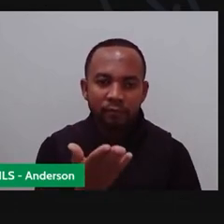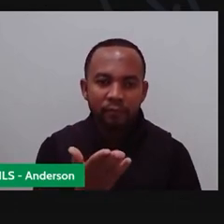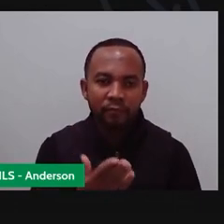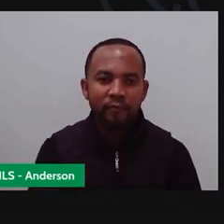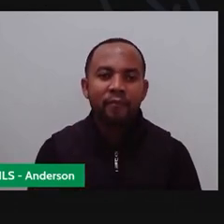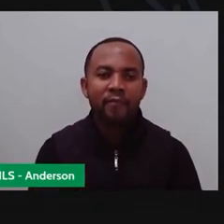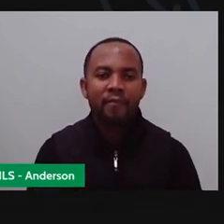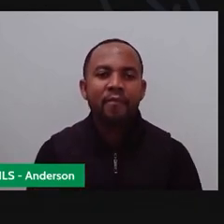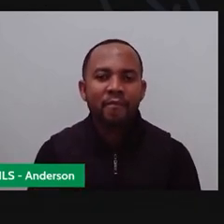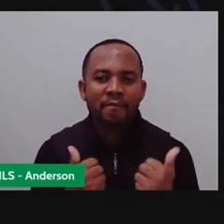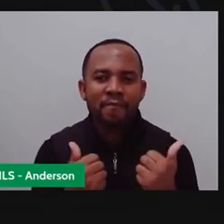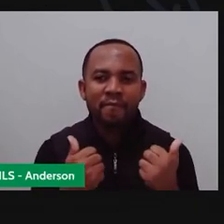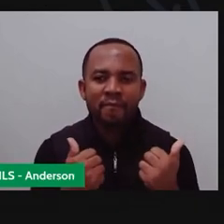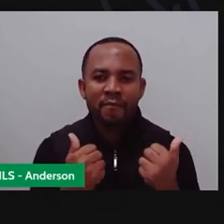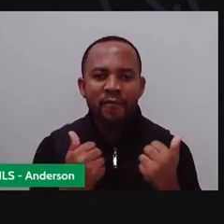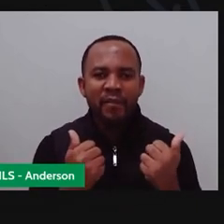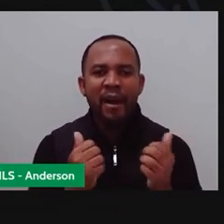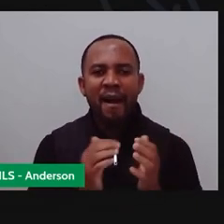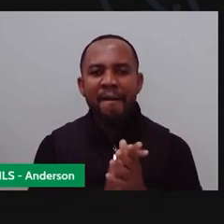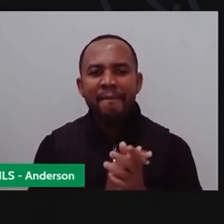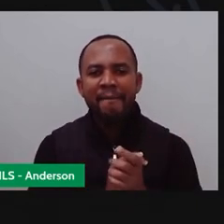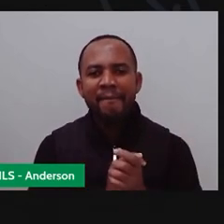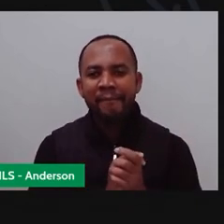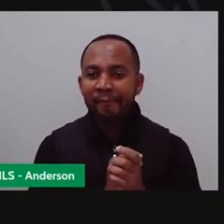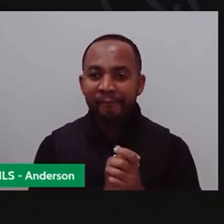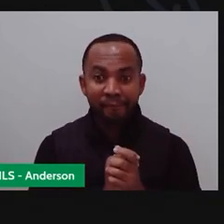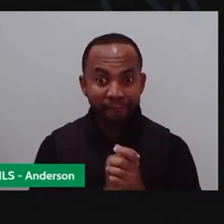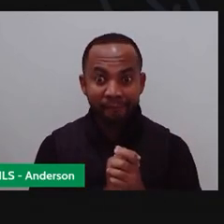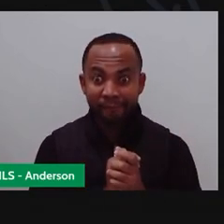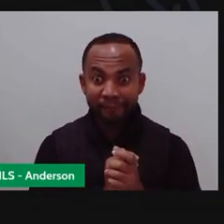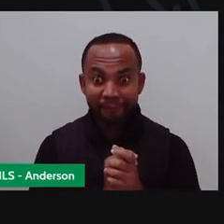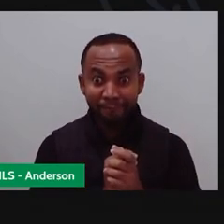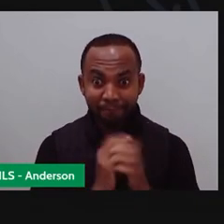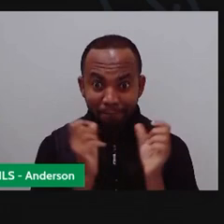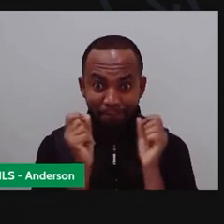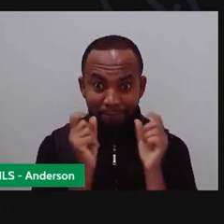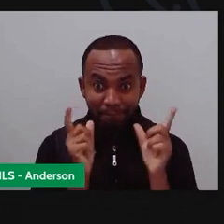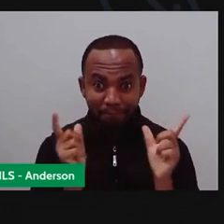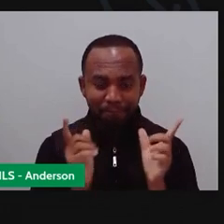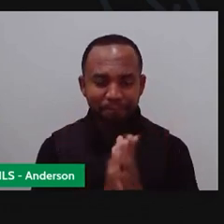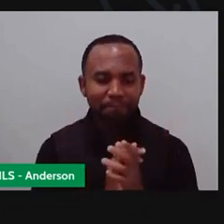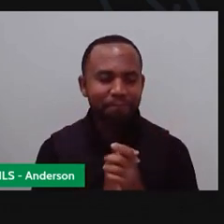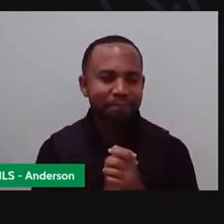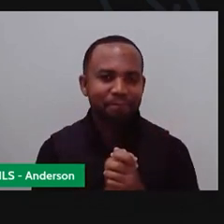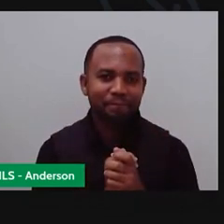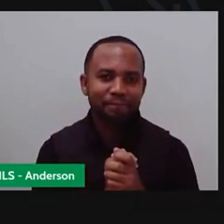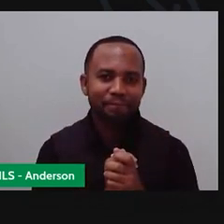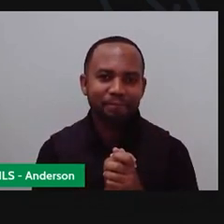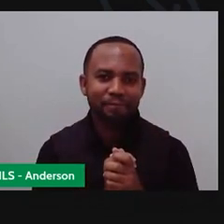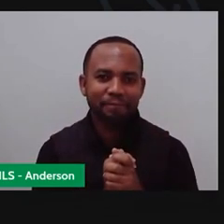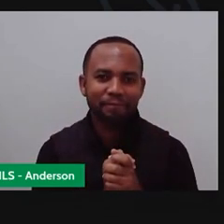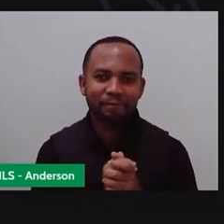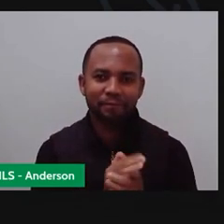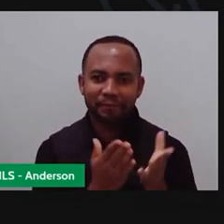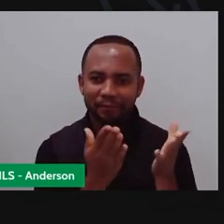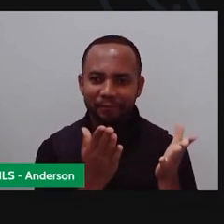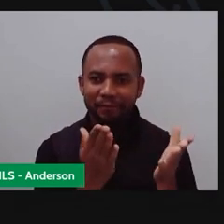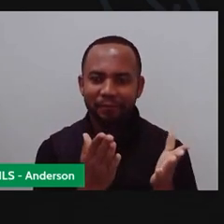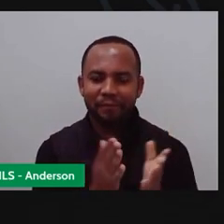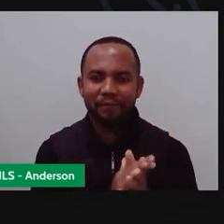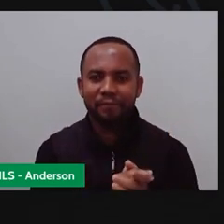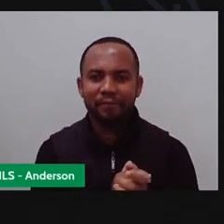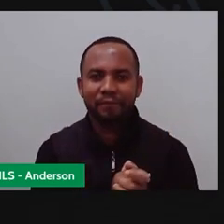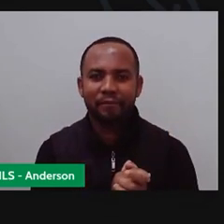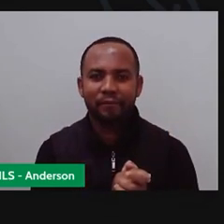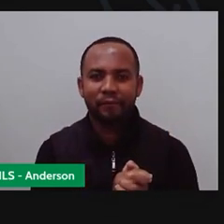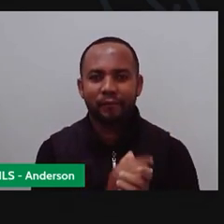Ficou legal, Anderson? Vou te dar pra você botar na boca da sua casa, tá? Pronto. E aqui está a nossa tela aí, inspirada em quem?